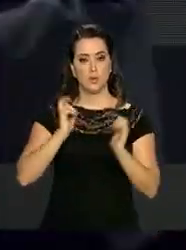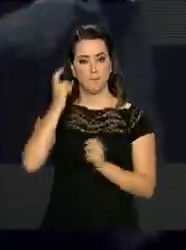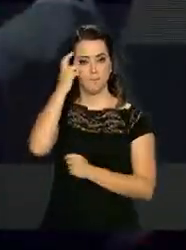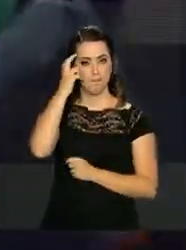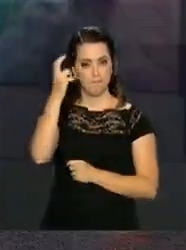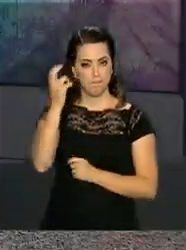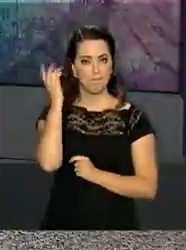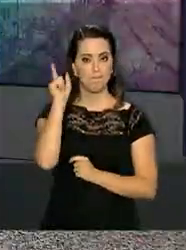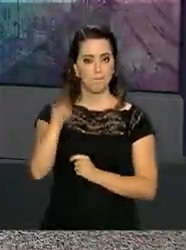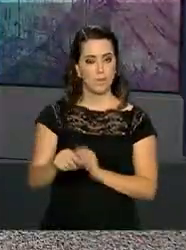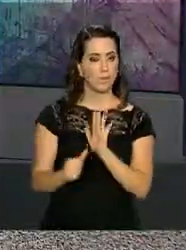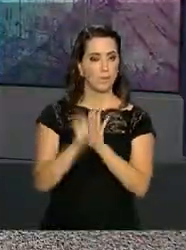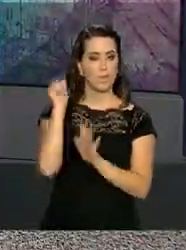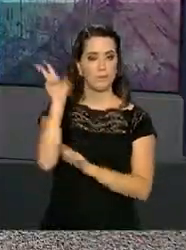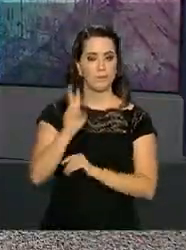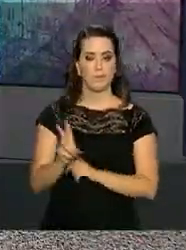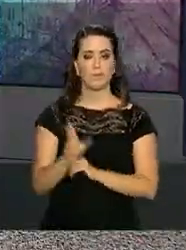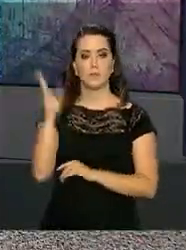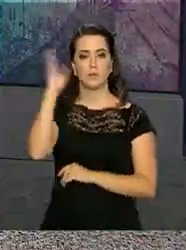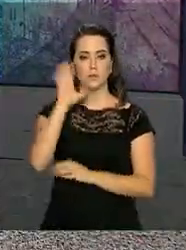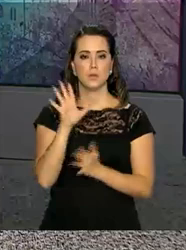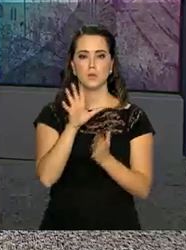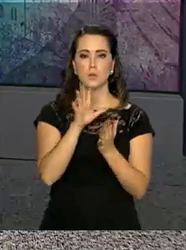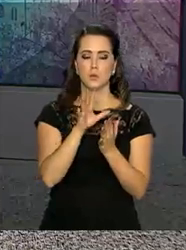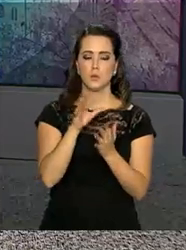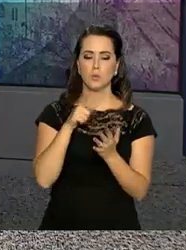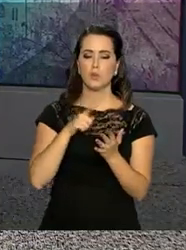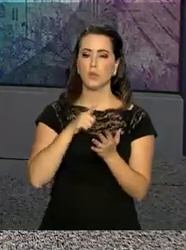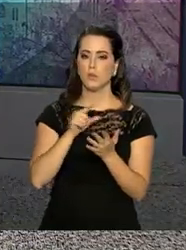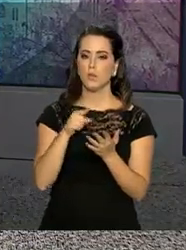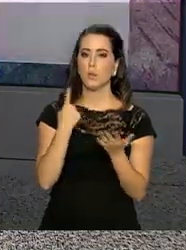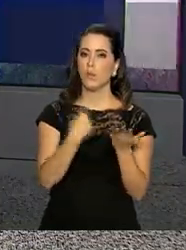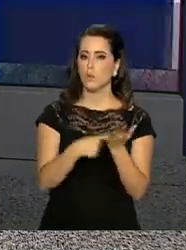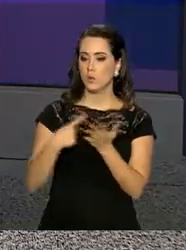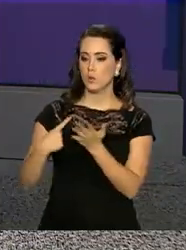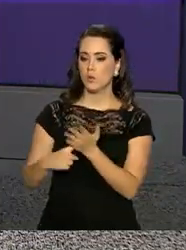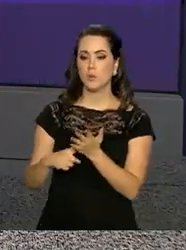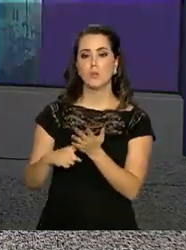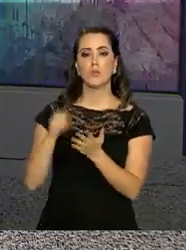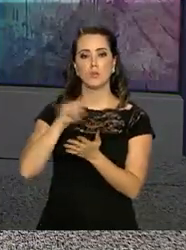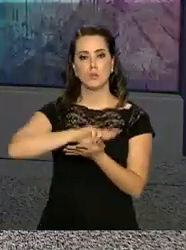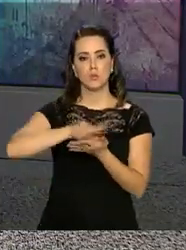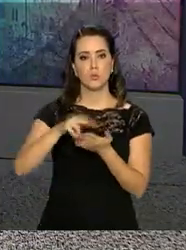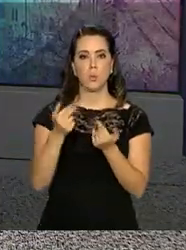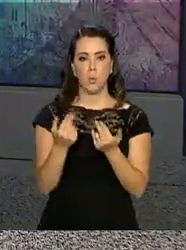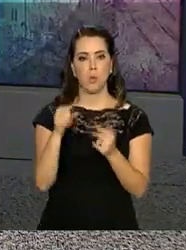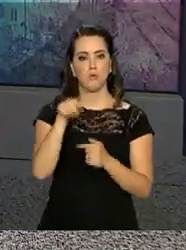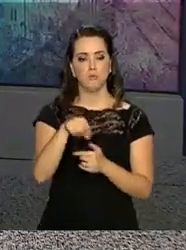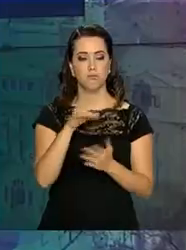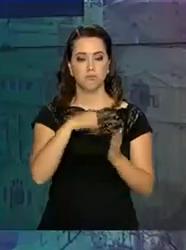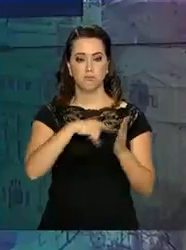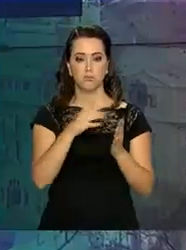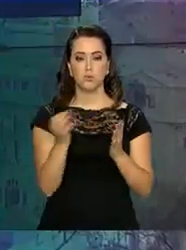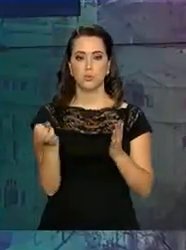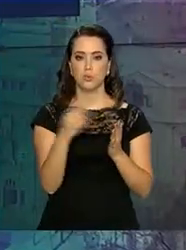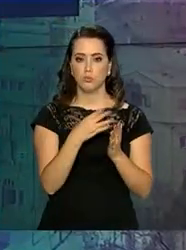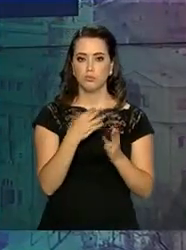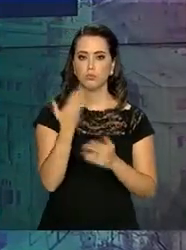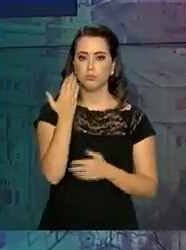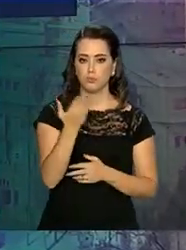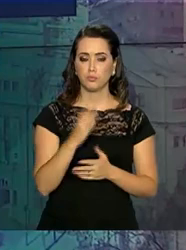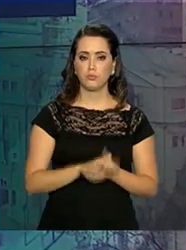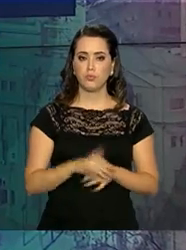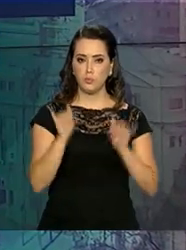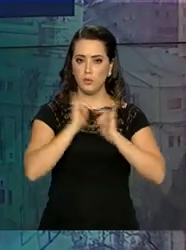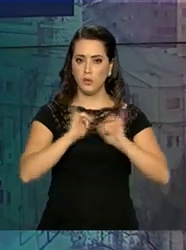intelectual. Foi a primeira vez que o Brasil assumiu em acordo bilateral compromissos como esses. Em declaração à